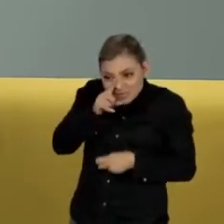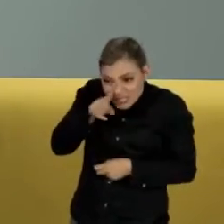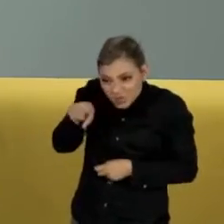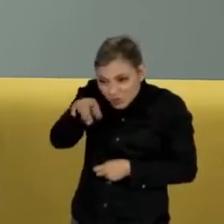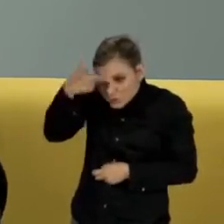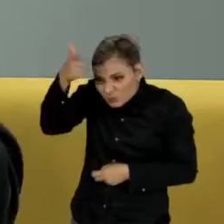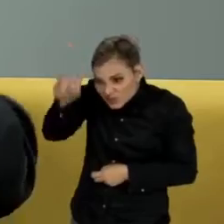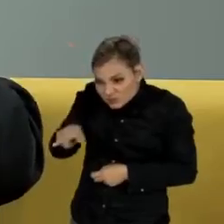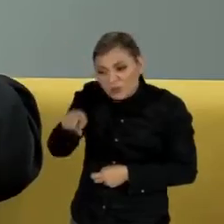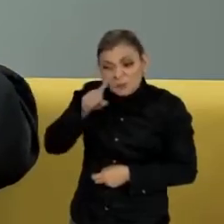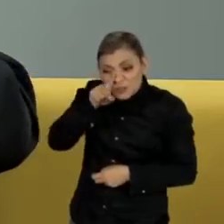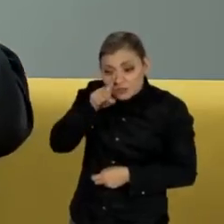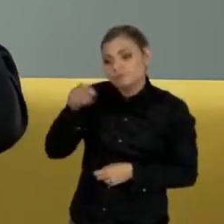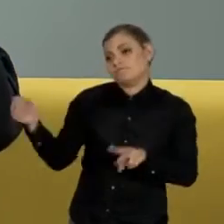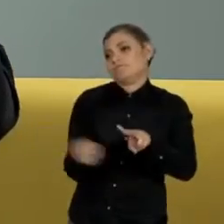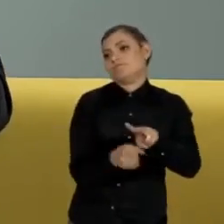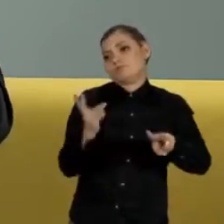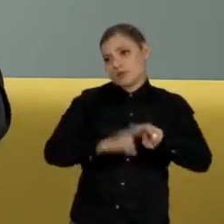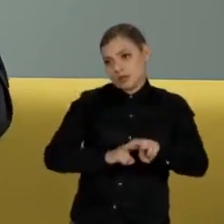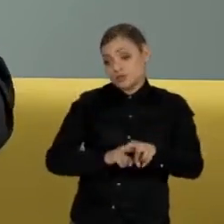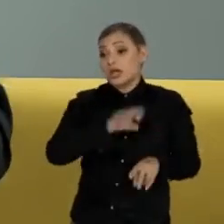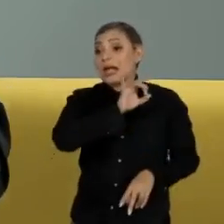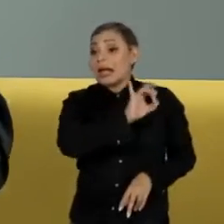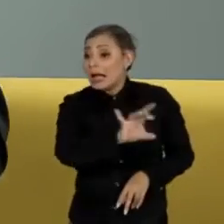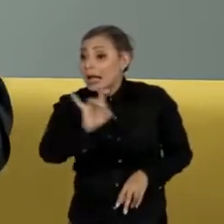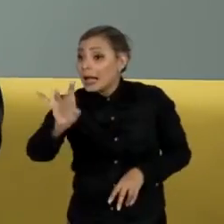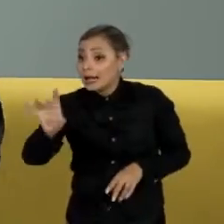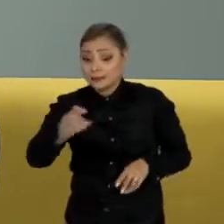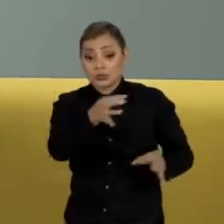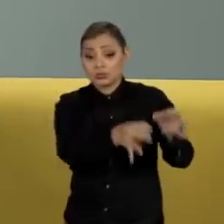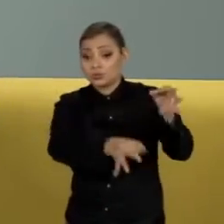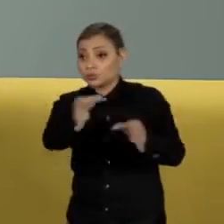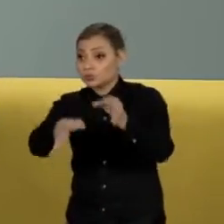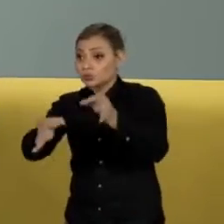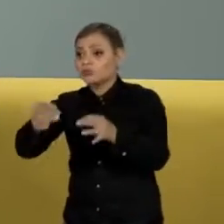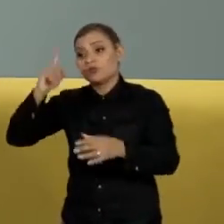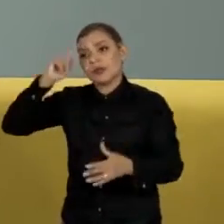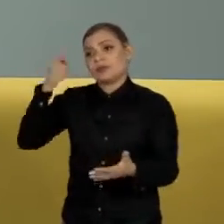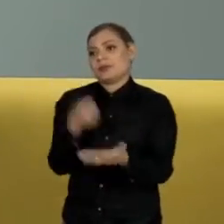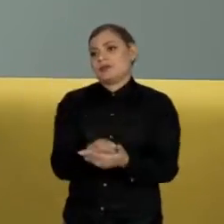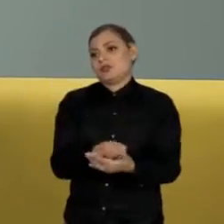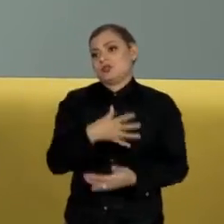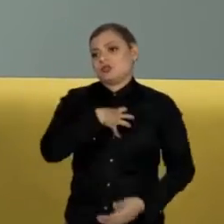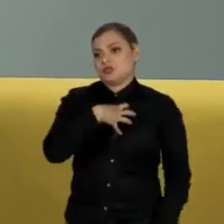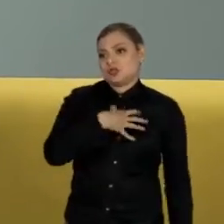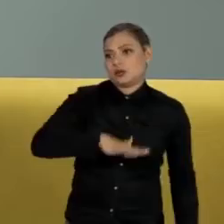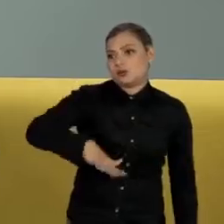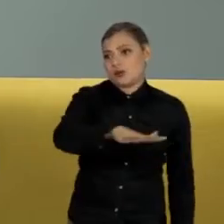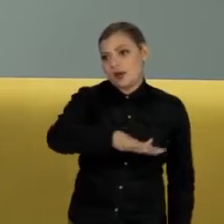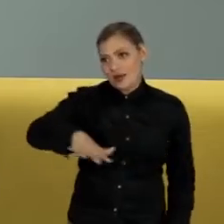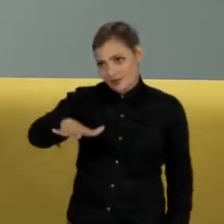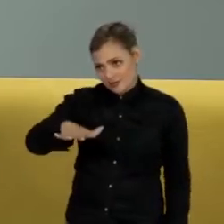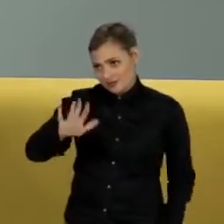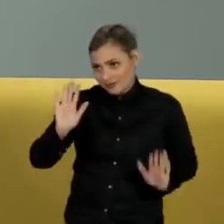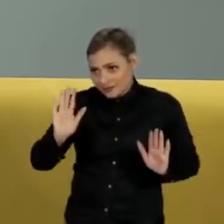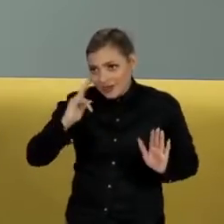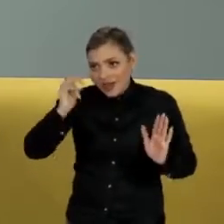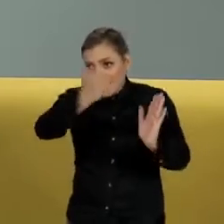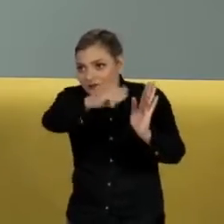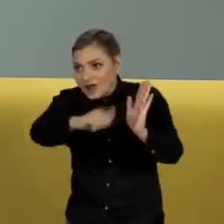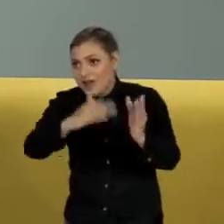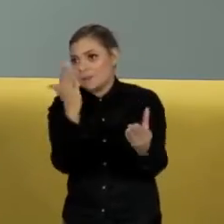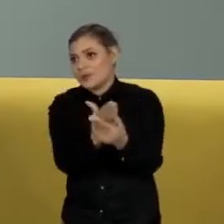mais, que cada juiz da causa, cada juiz competente, vai examinar a hipótese.